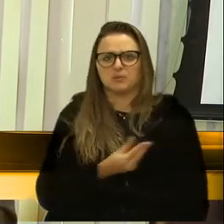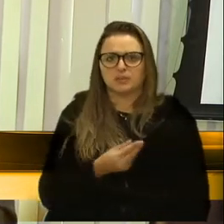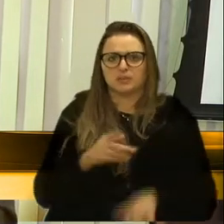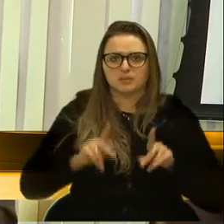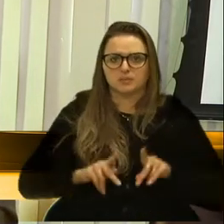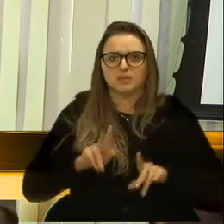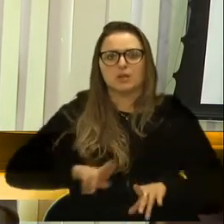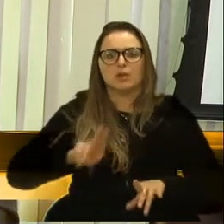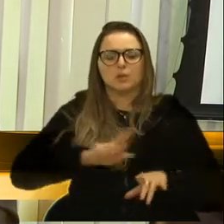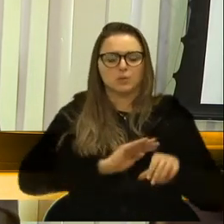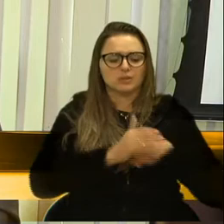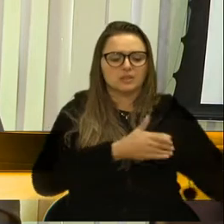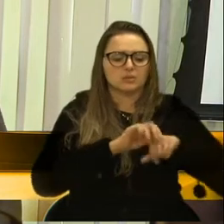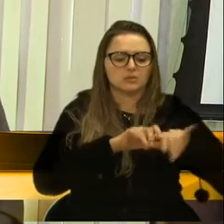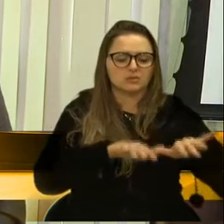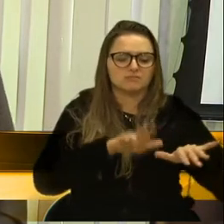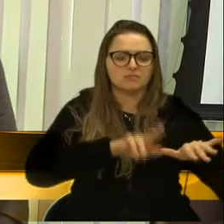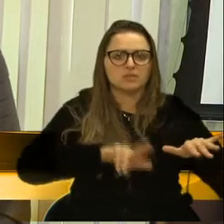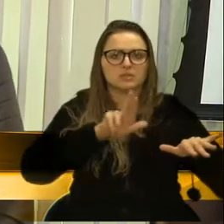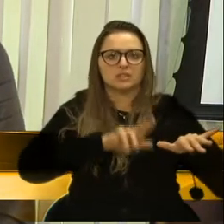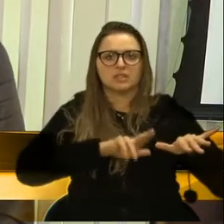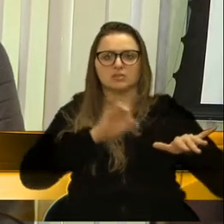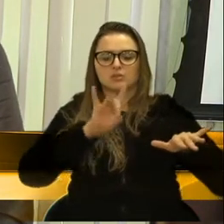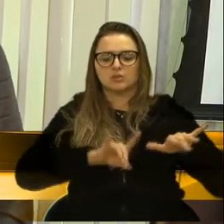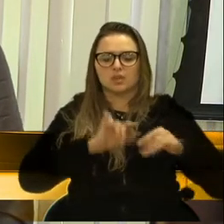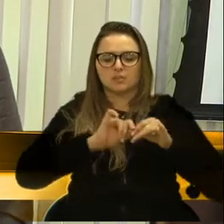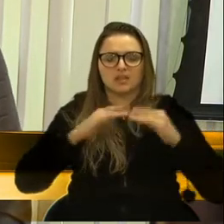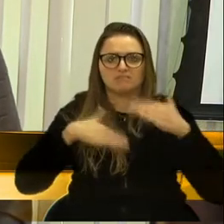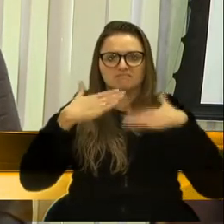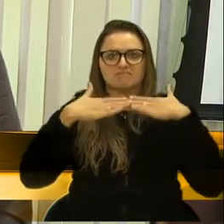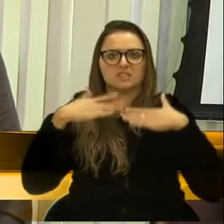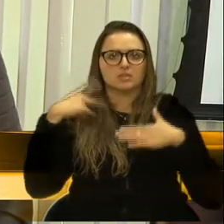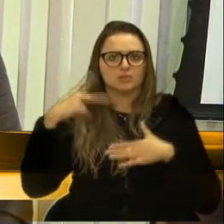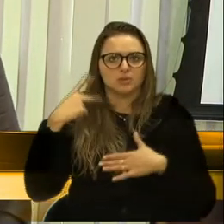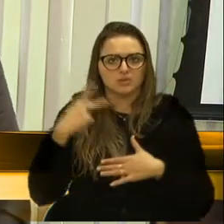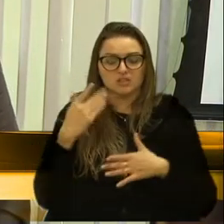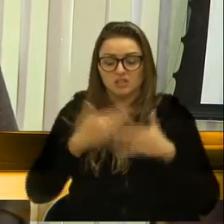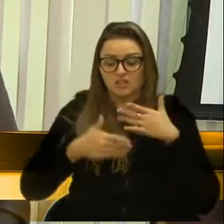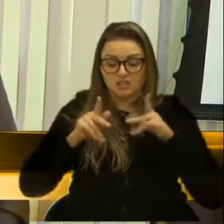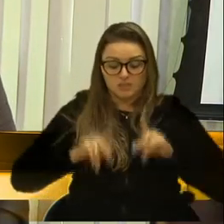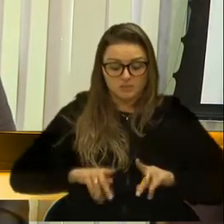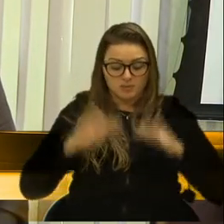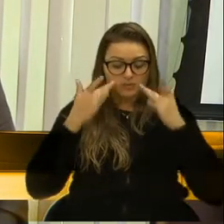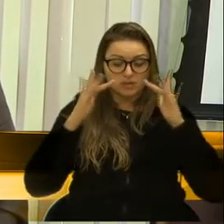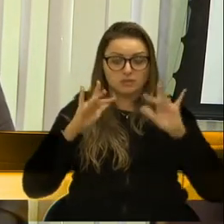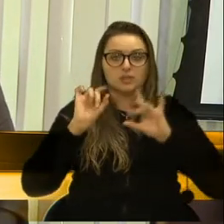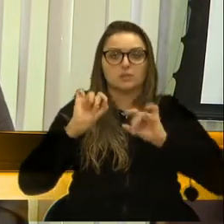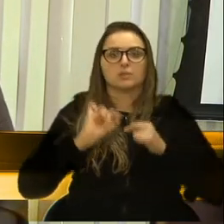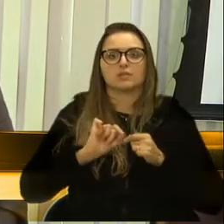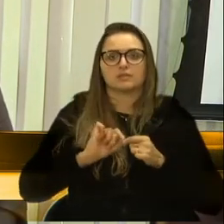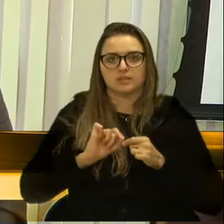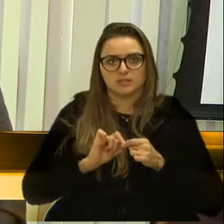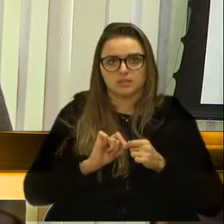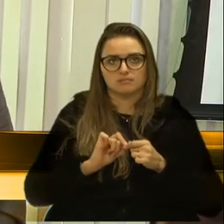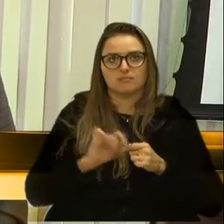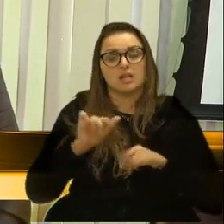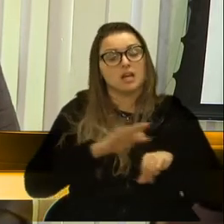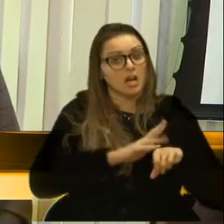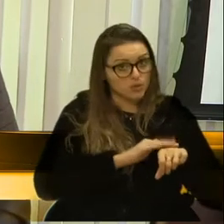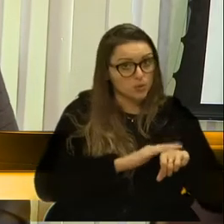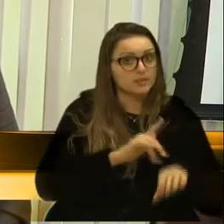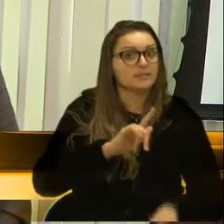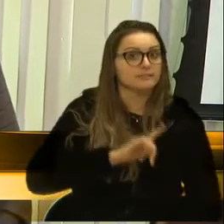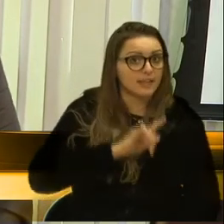politicamente, fica usando politicamente e as pessoas ficam totalmente perdidas sem saber o que fazer. Essa doença existe?